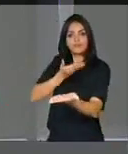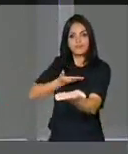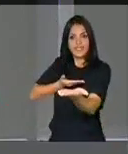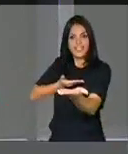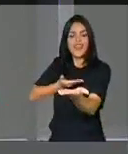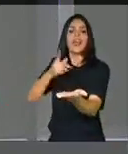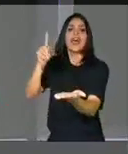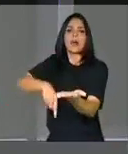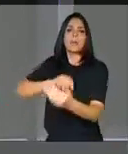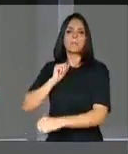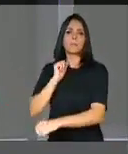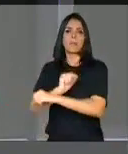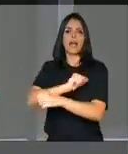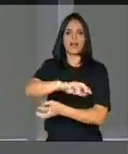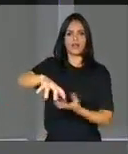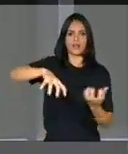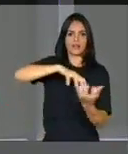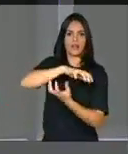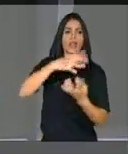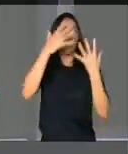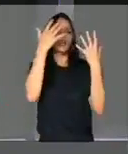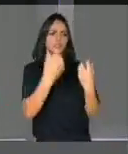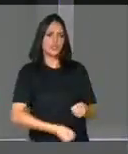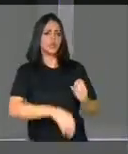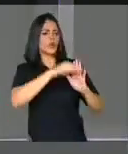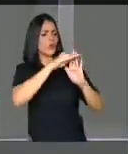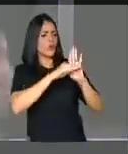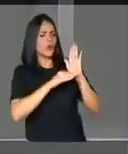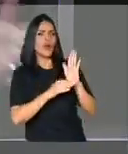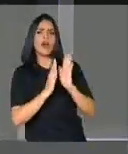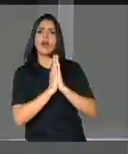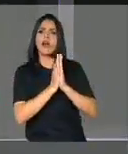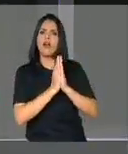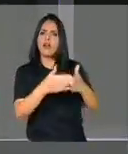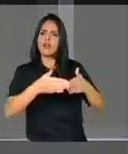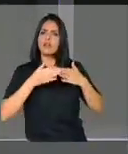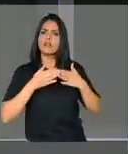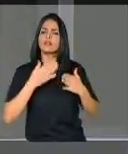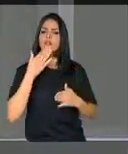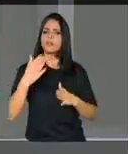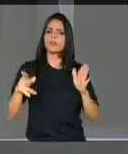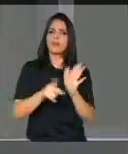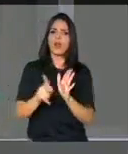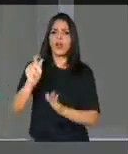das reivindicações das associações e dos próprios caminhões.